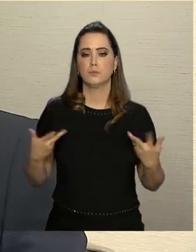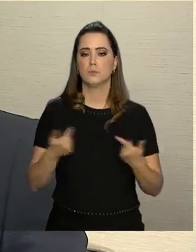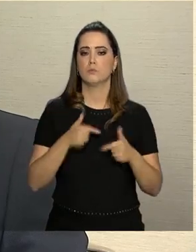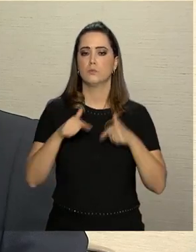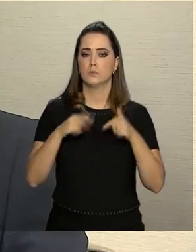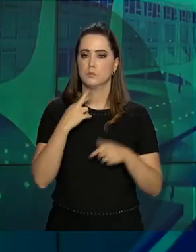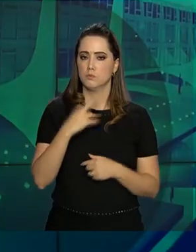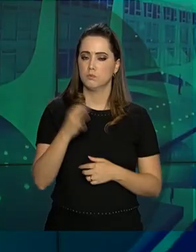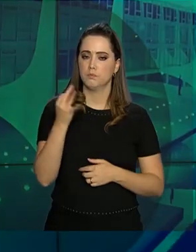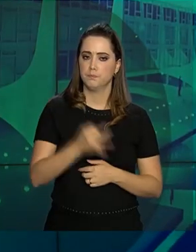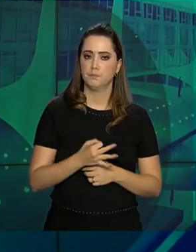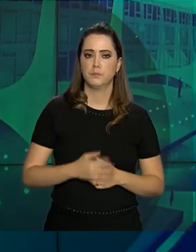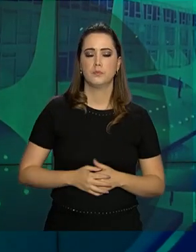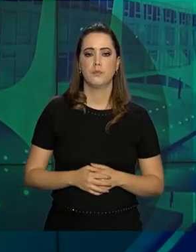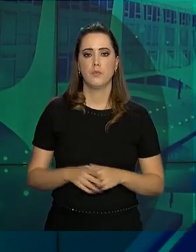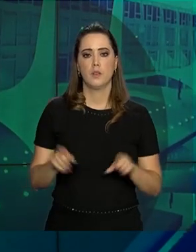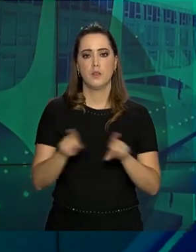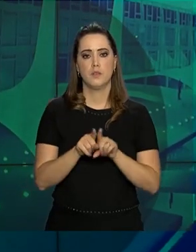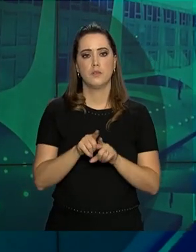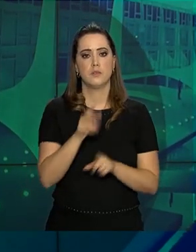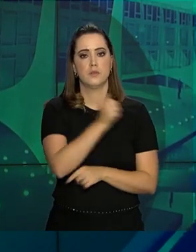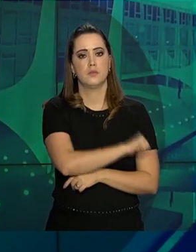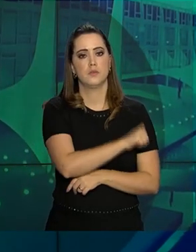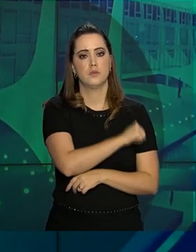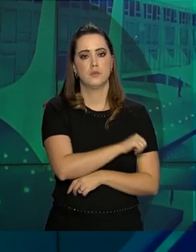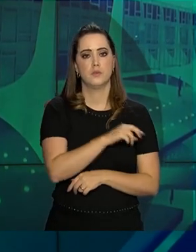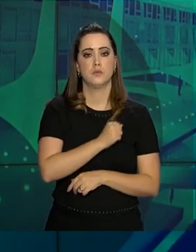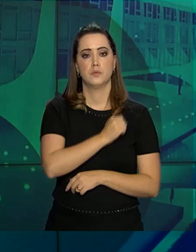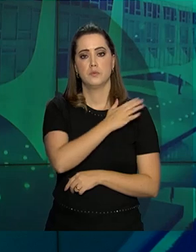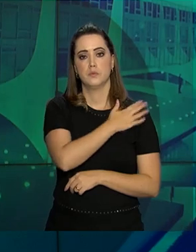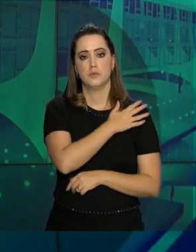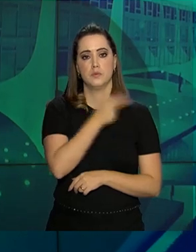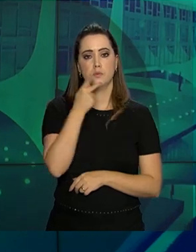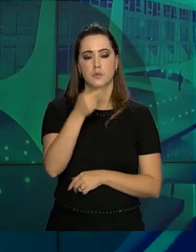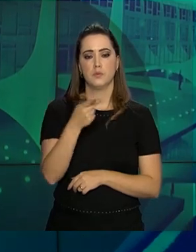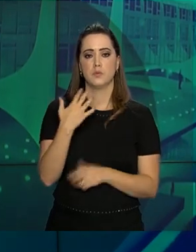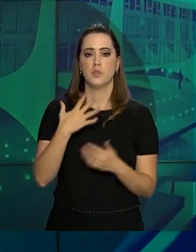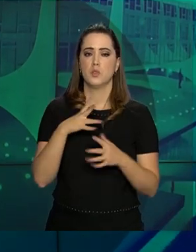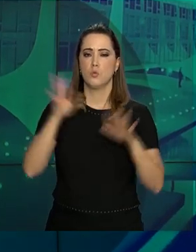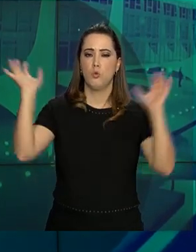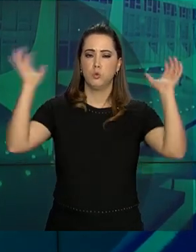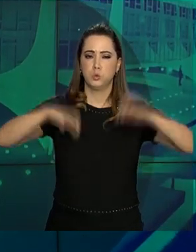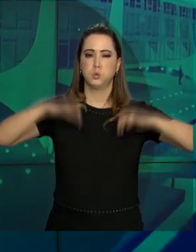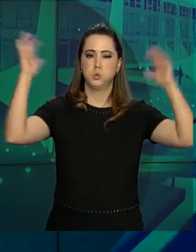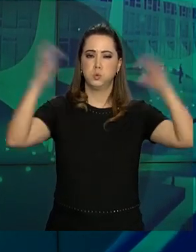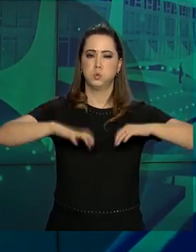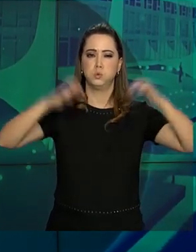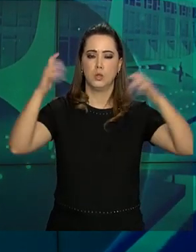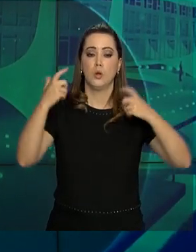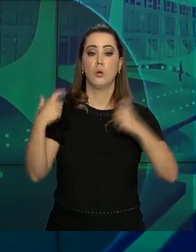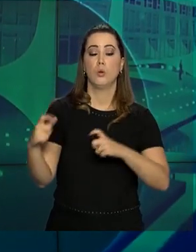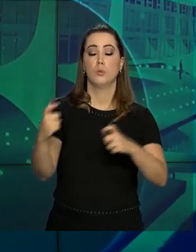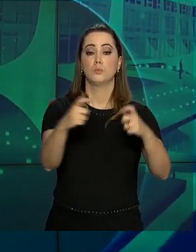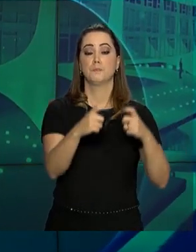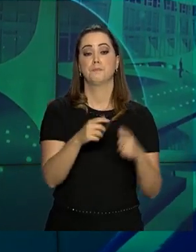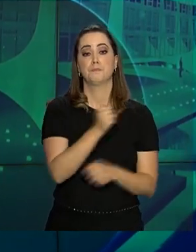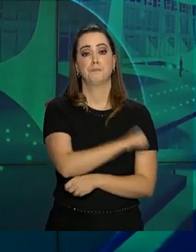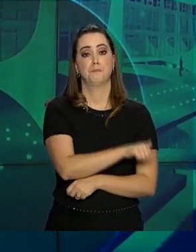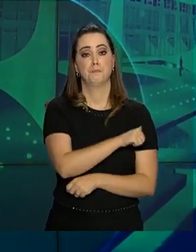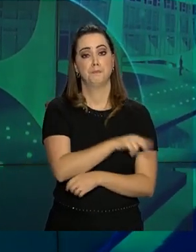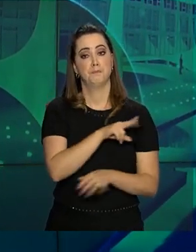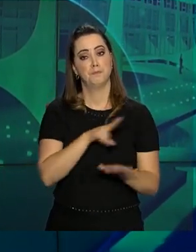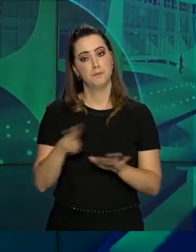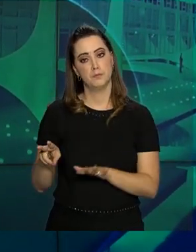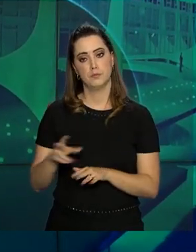resultado final. Também no Rio de Janeiro, o vice-presidente falou sobre as fortes chuvas que atingiram a região